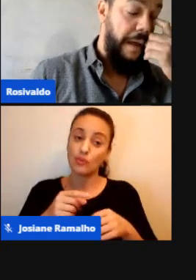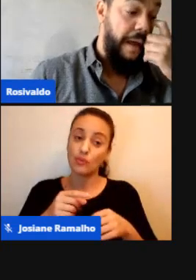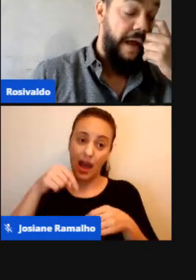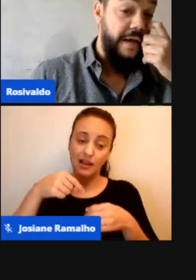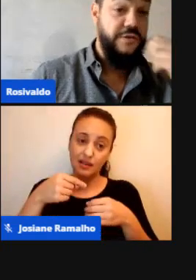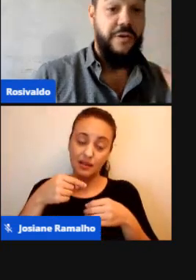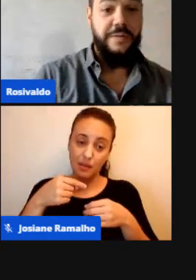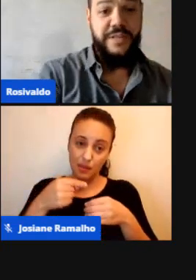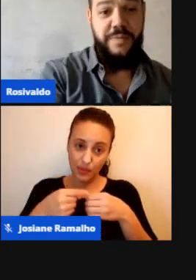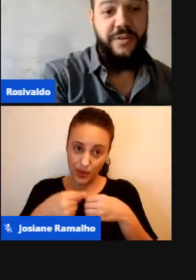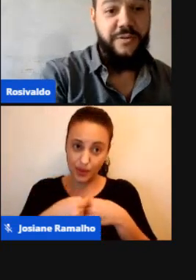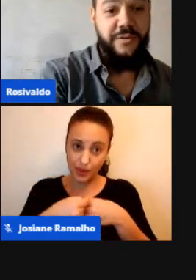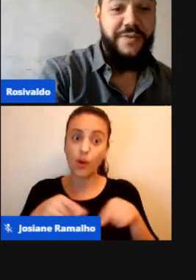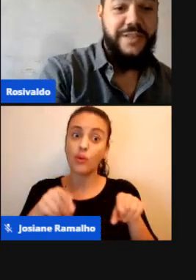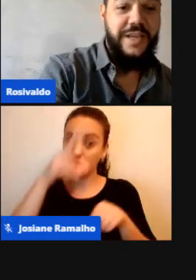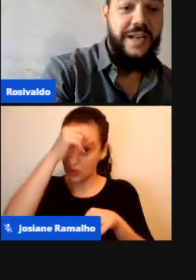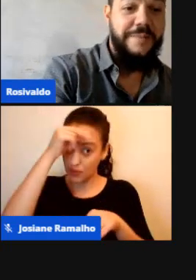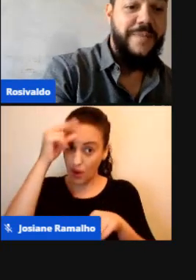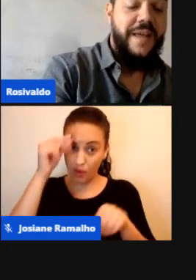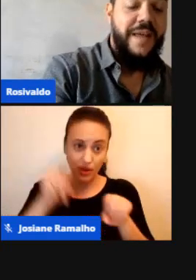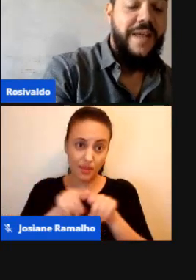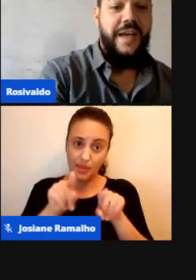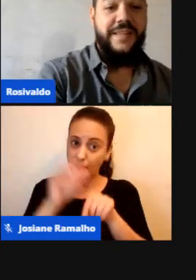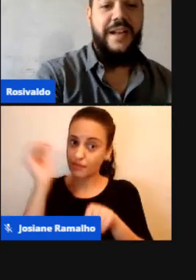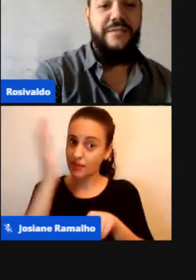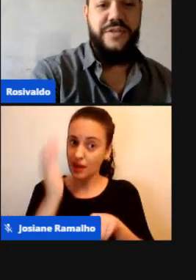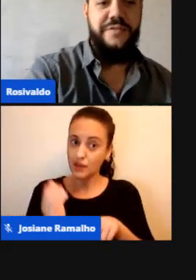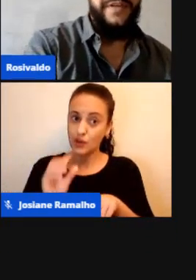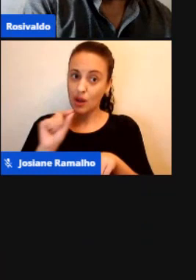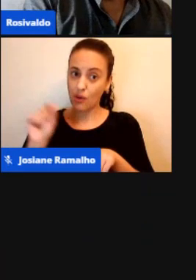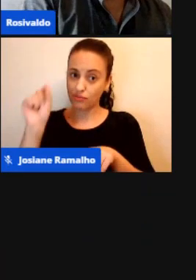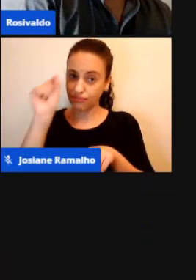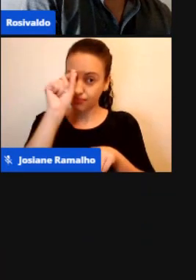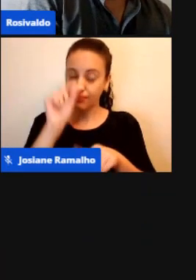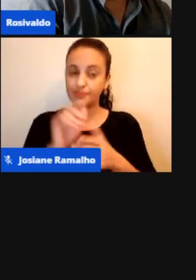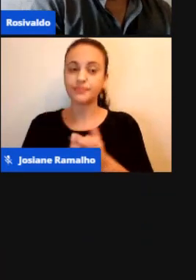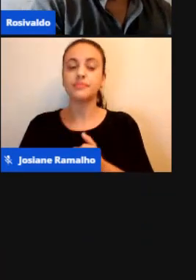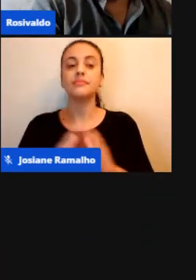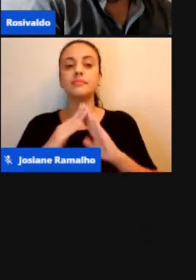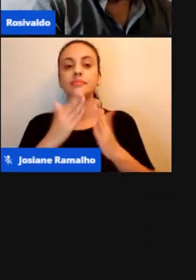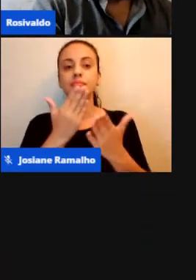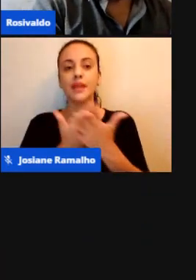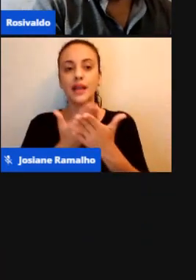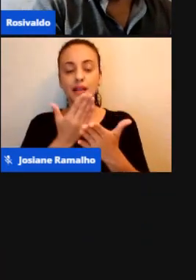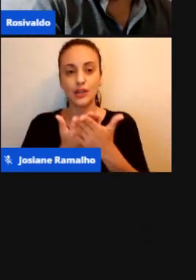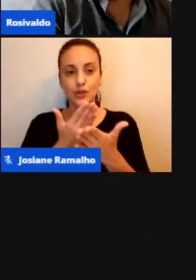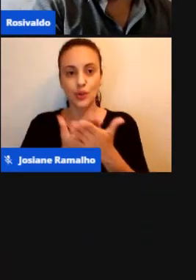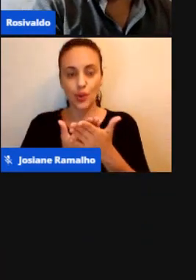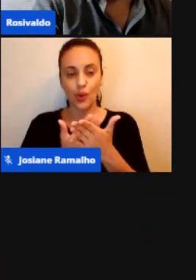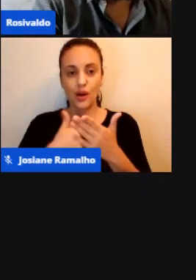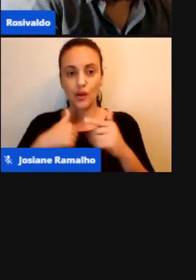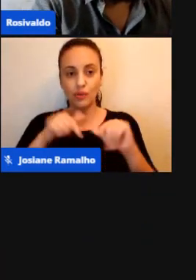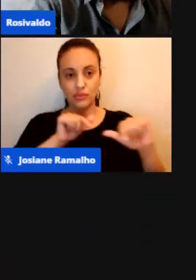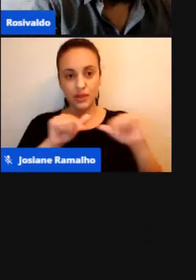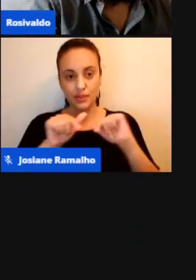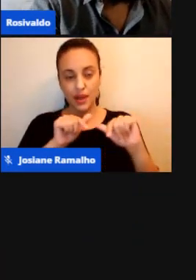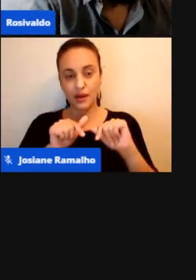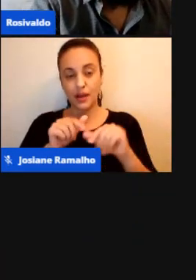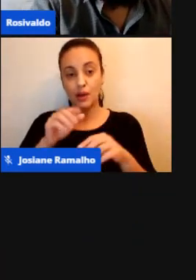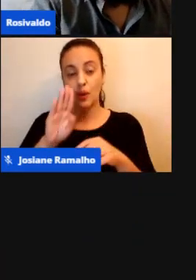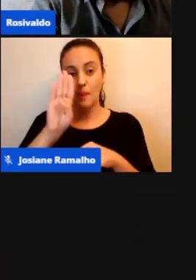A escola municipal Nicolau Frageli está ali no São Francisco. Nós fomos